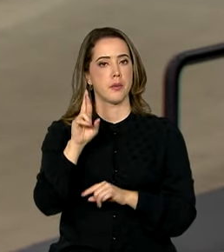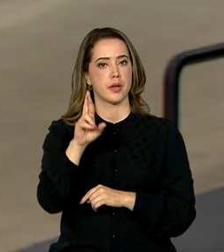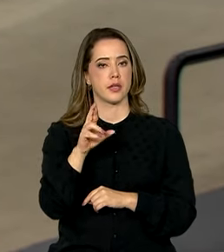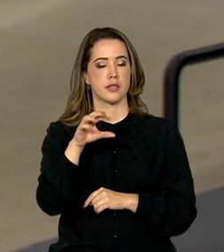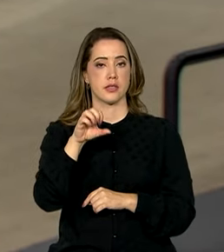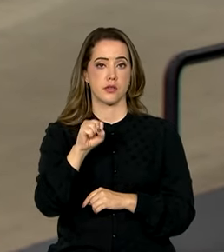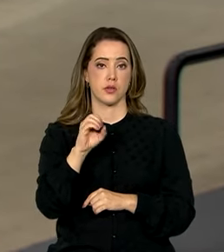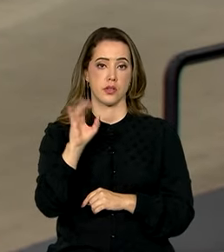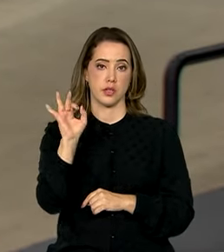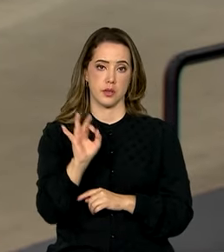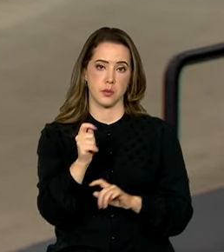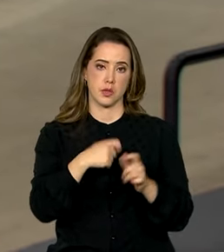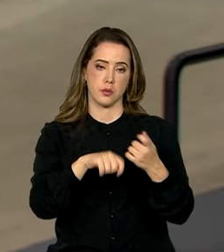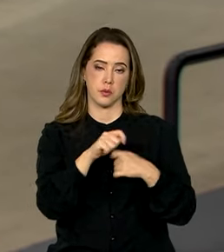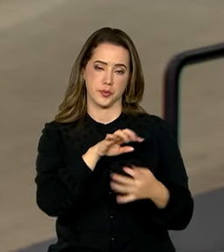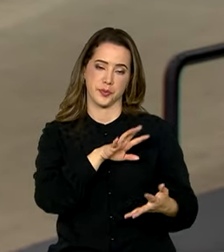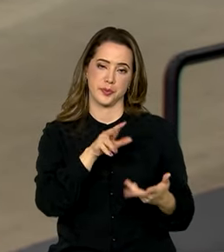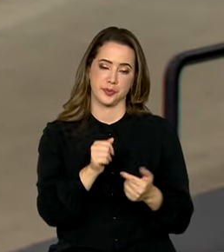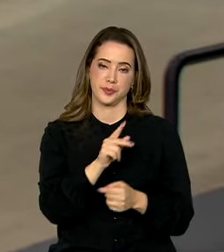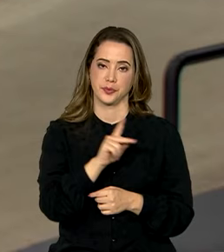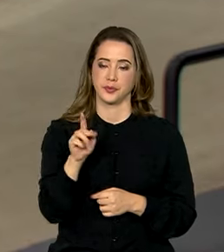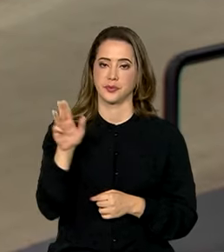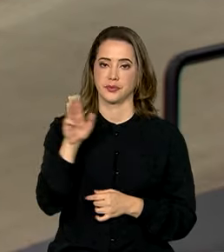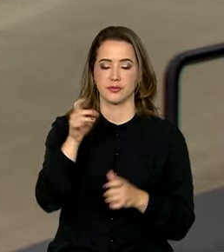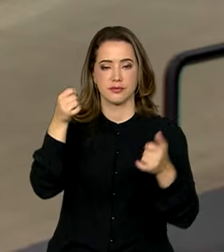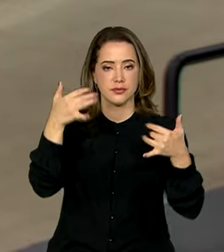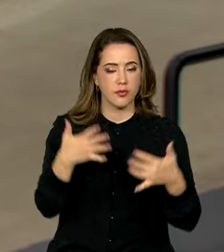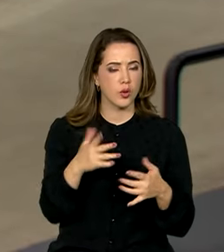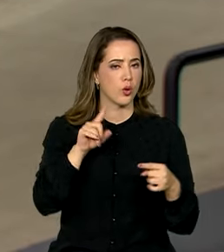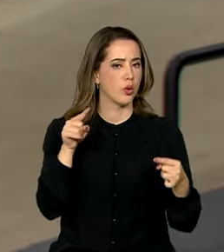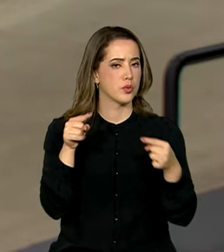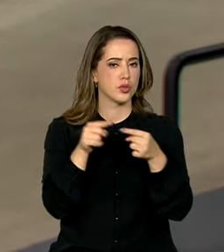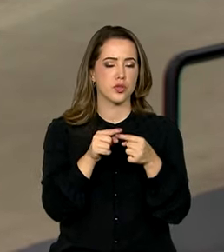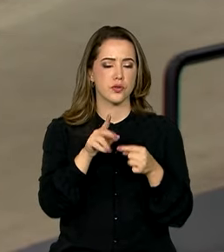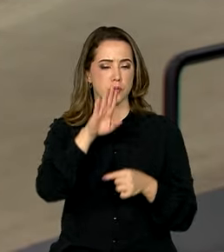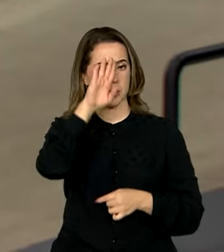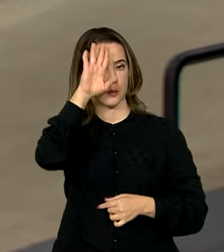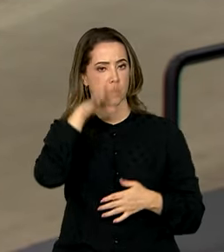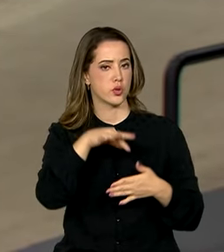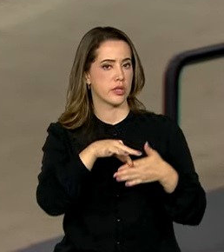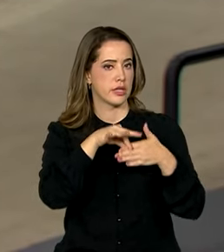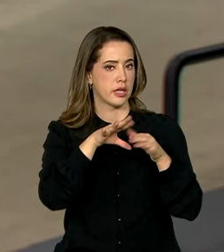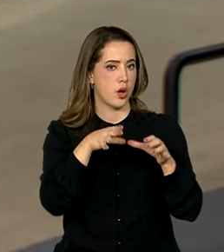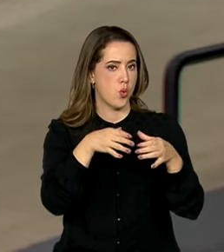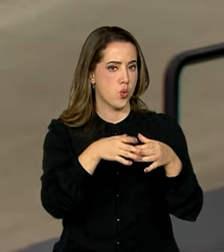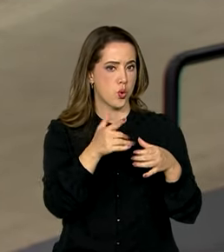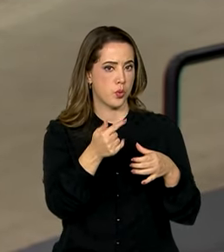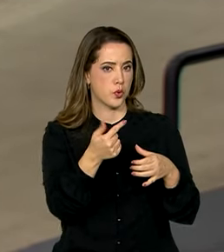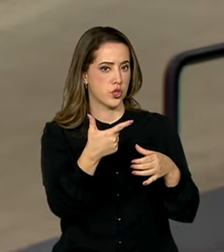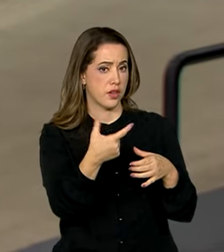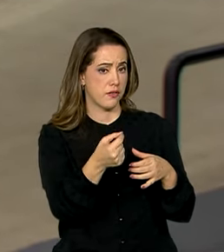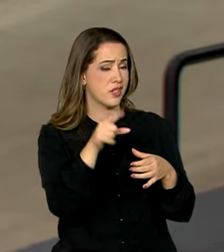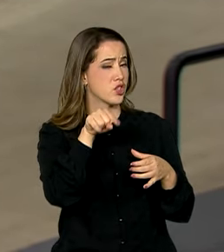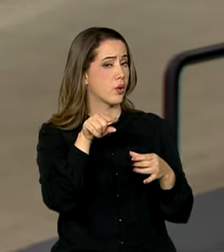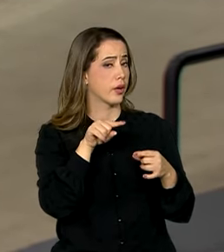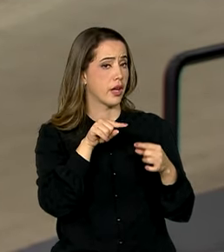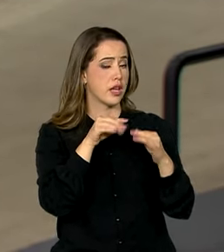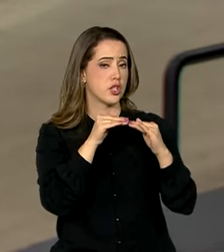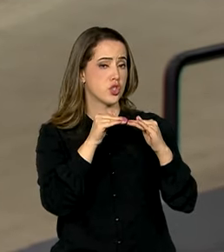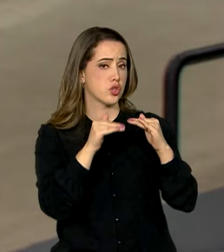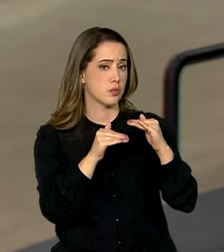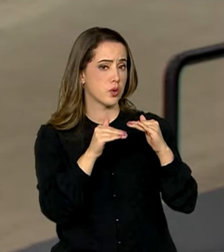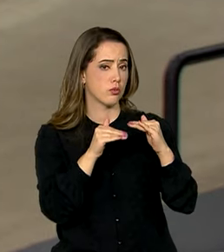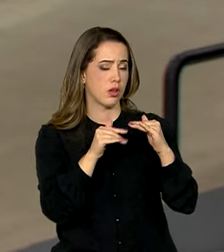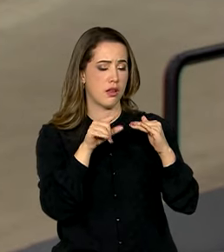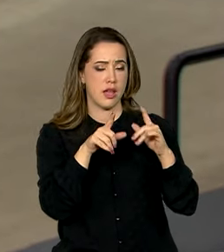economia global, o presidente Lula disse que o foco na liderança do bloco será a redução das desigualdades com